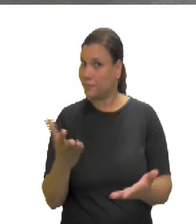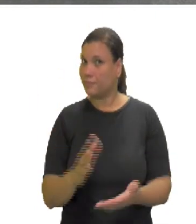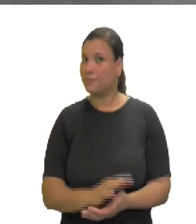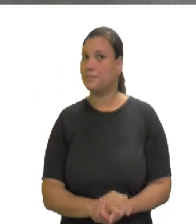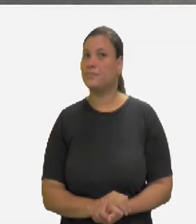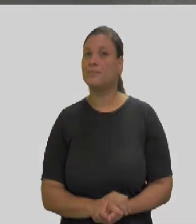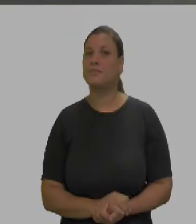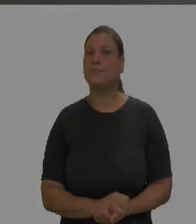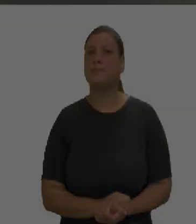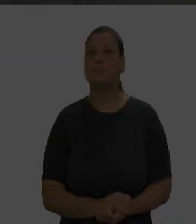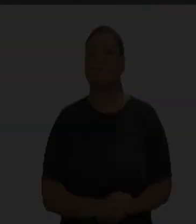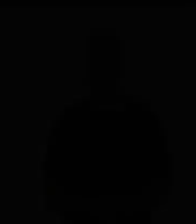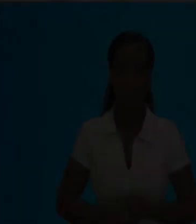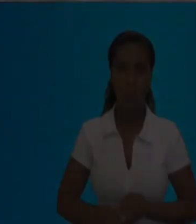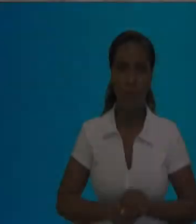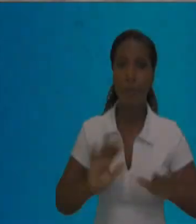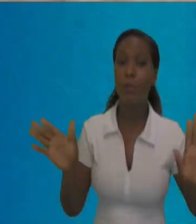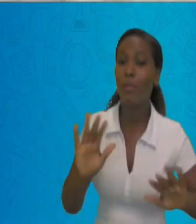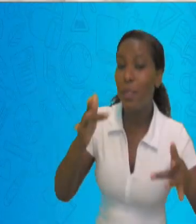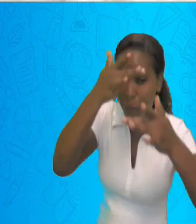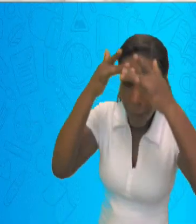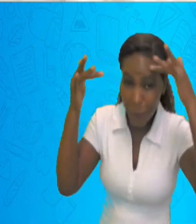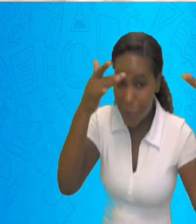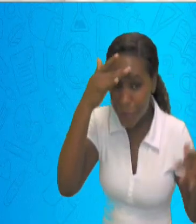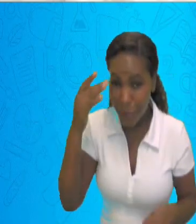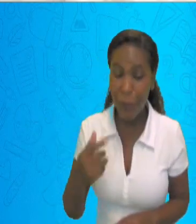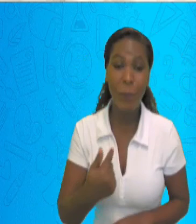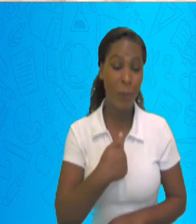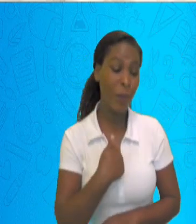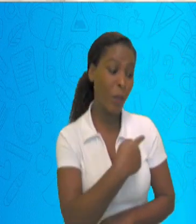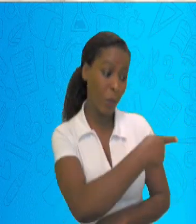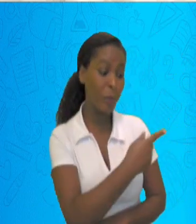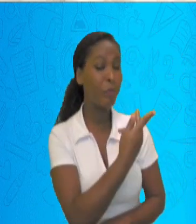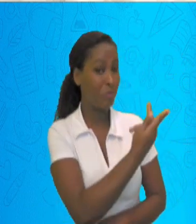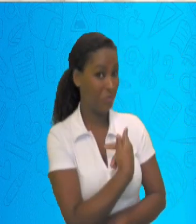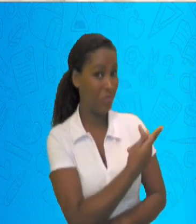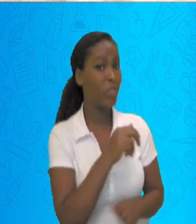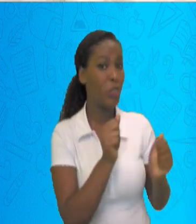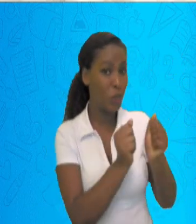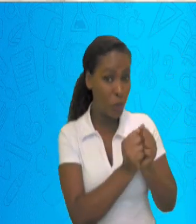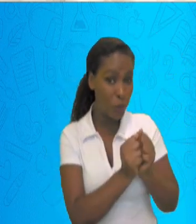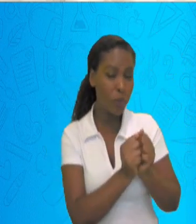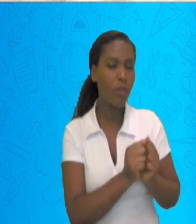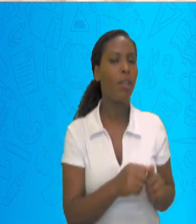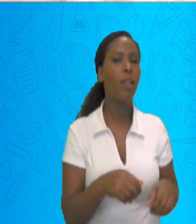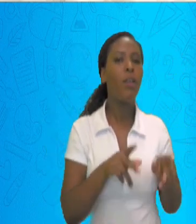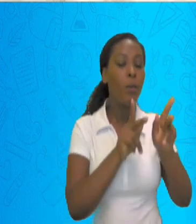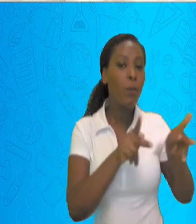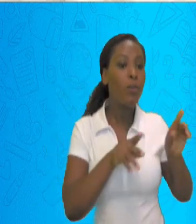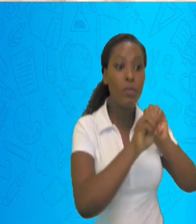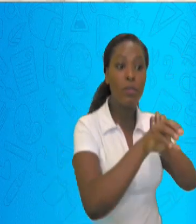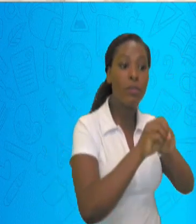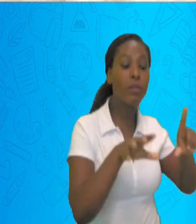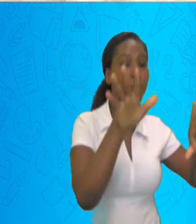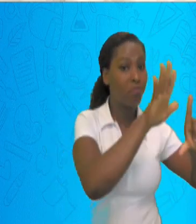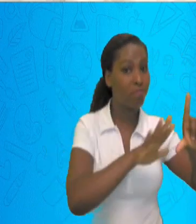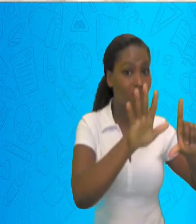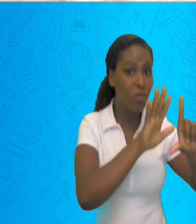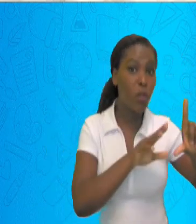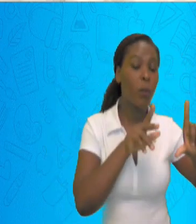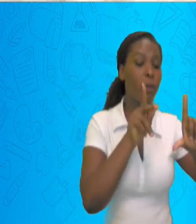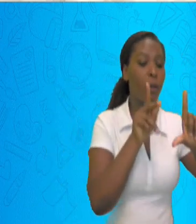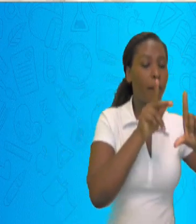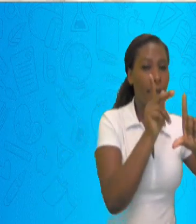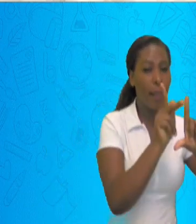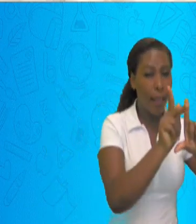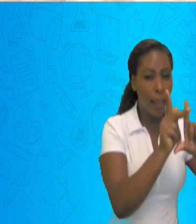Vejam só. Olá, pessoal. Eu e a professora Flávia Nunes somos professoras multiplicadoras do